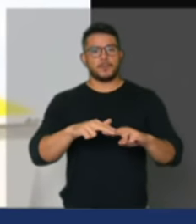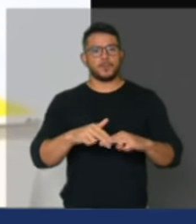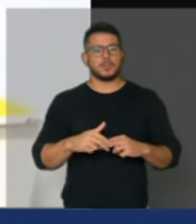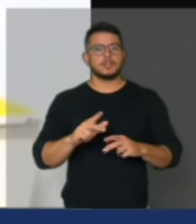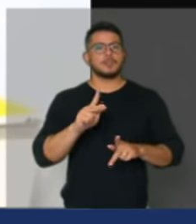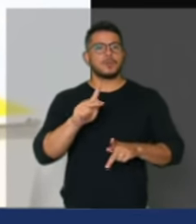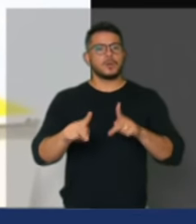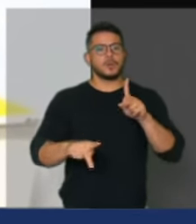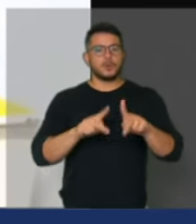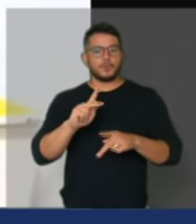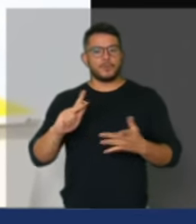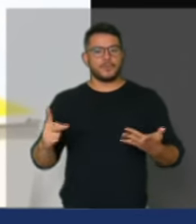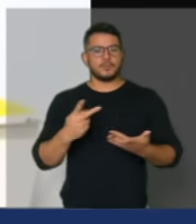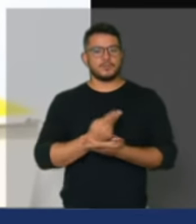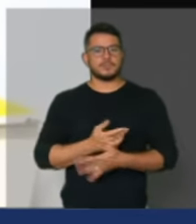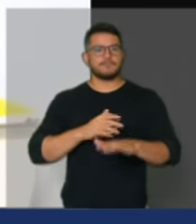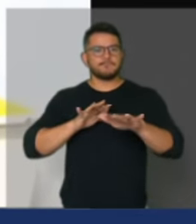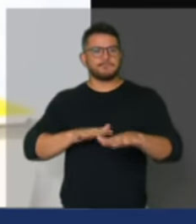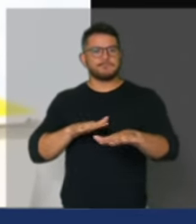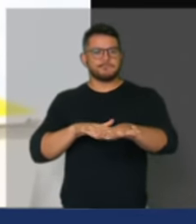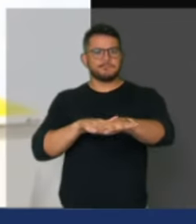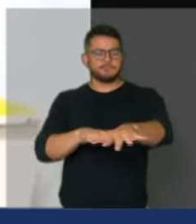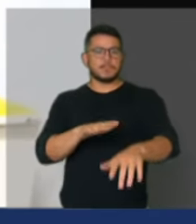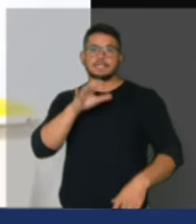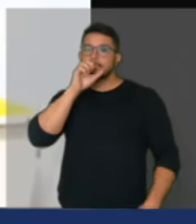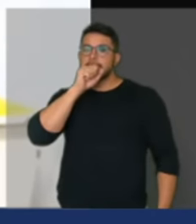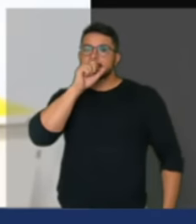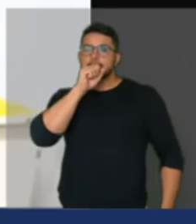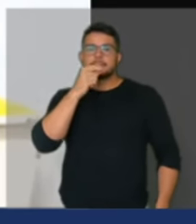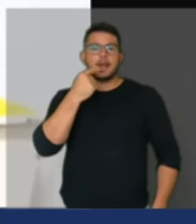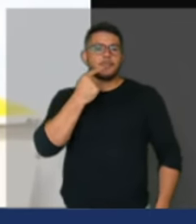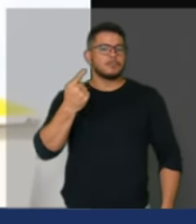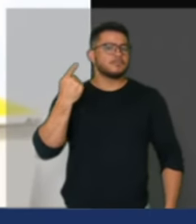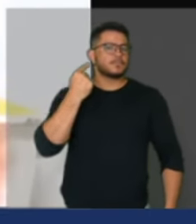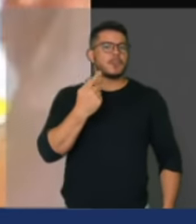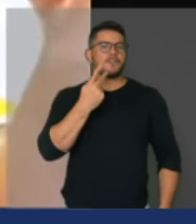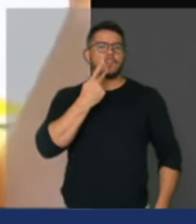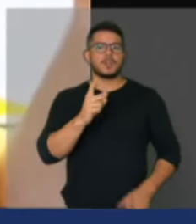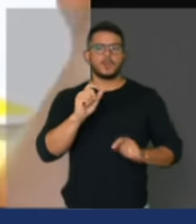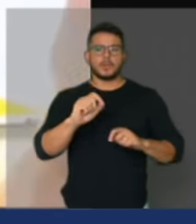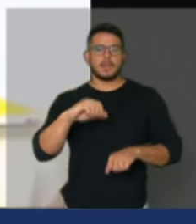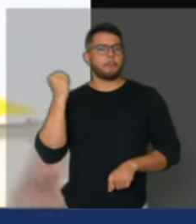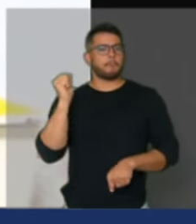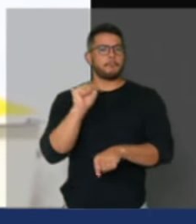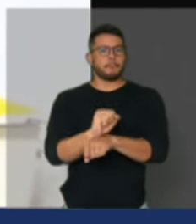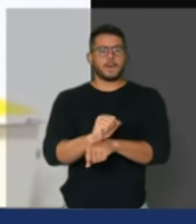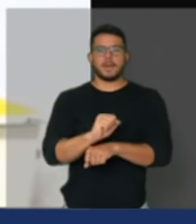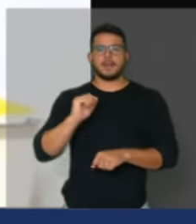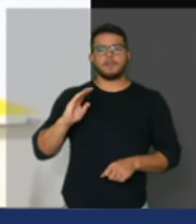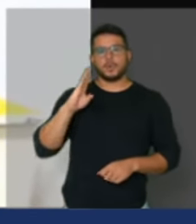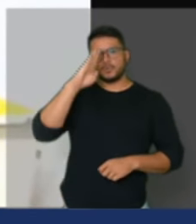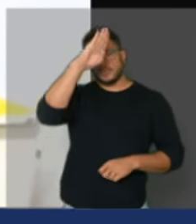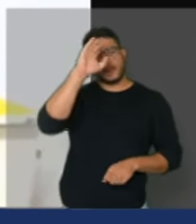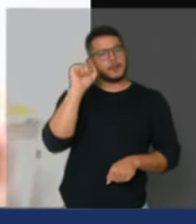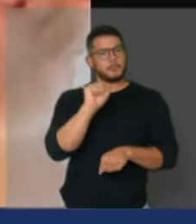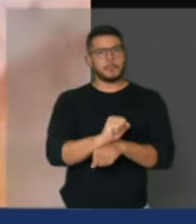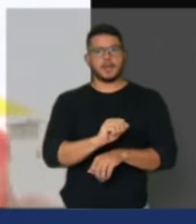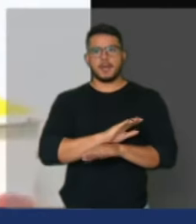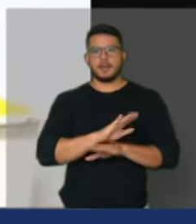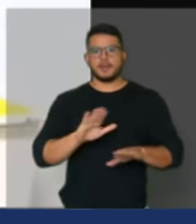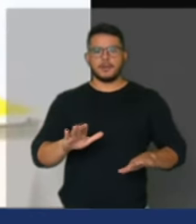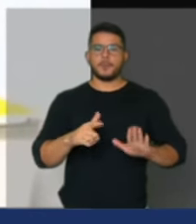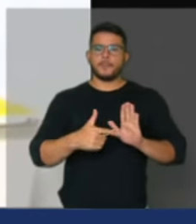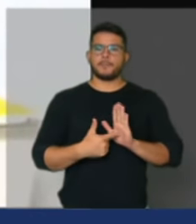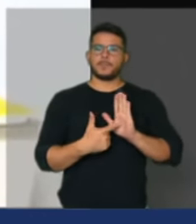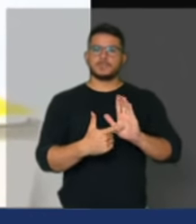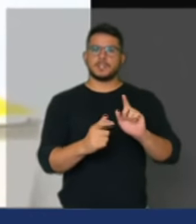no último sábado dizendo basta de Bolsonaro, levando o tamanho da conta de energia, levando